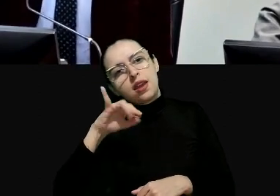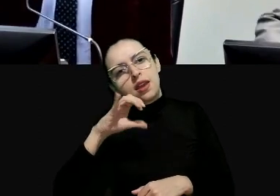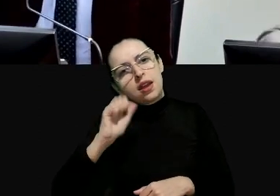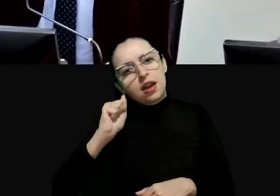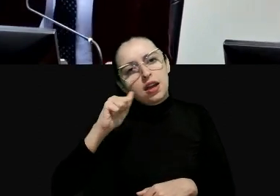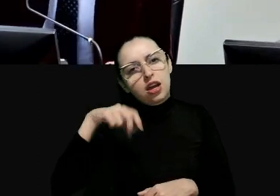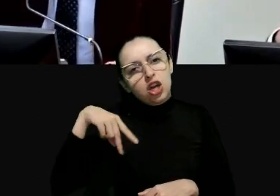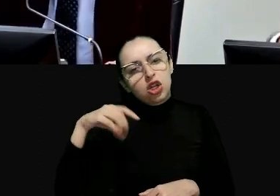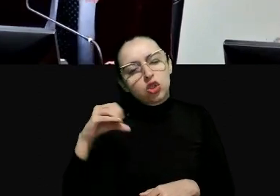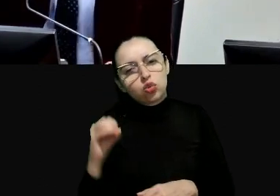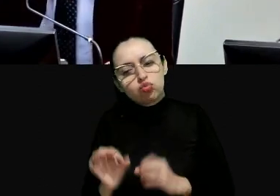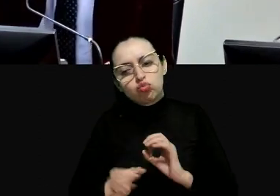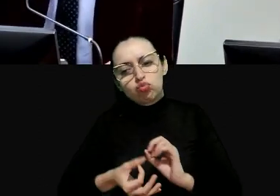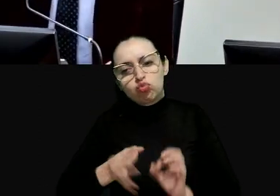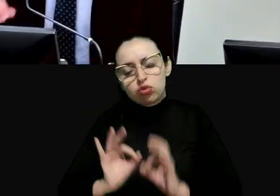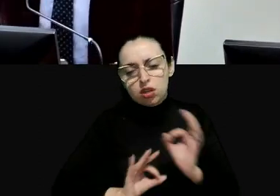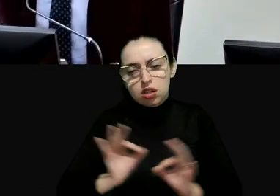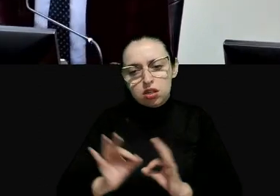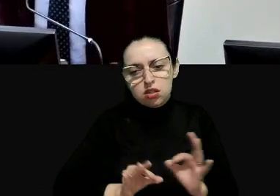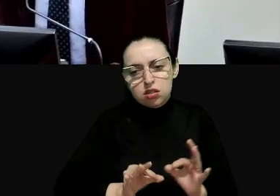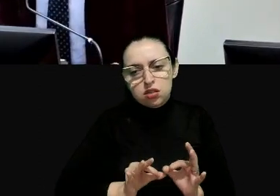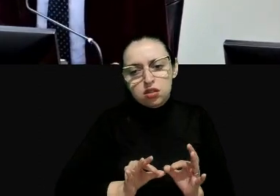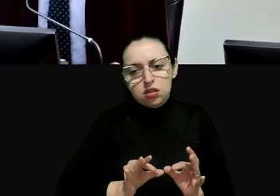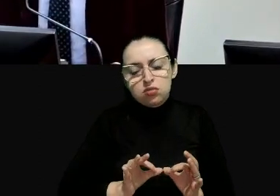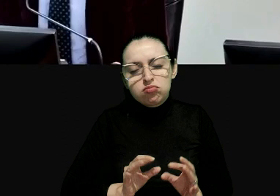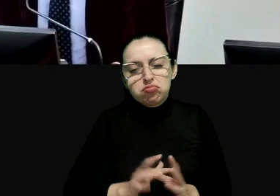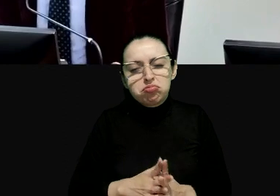ser algo que deve ser operativo no sistema